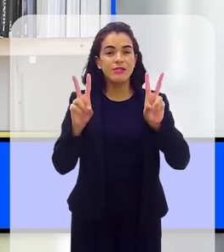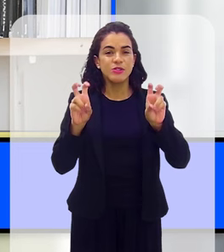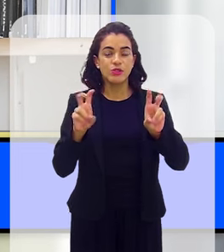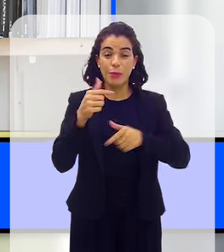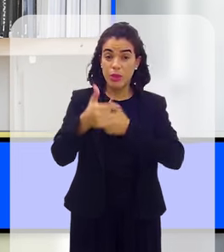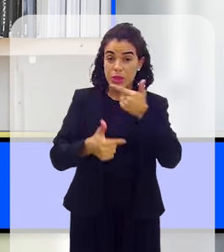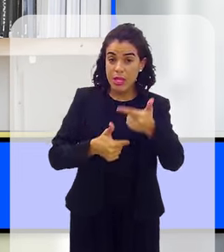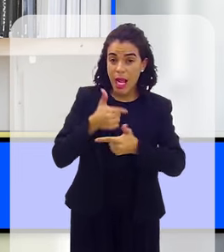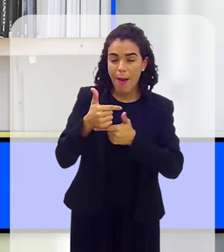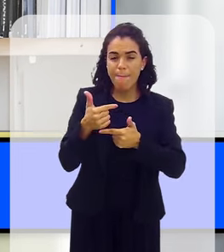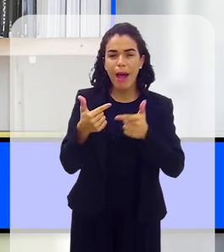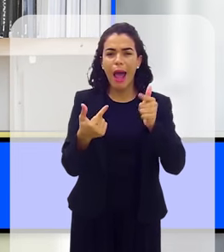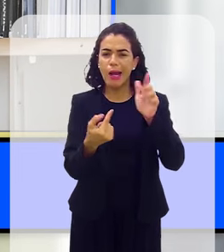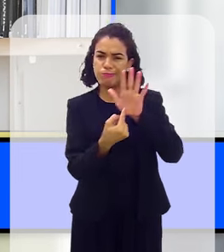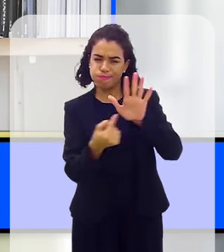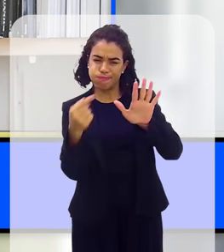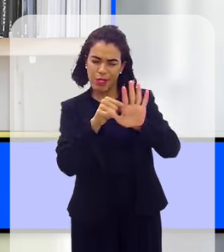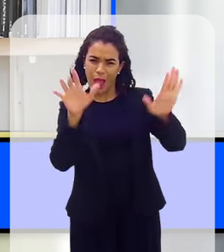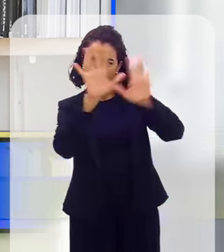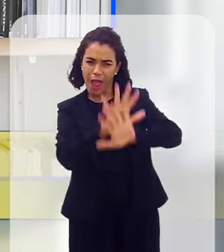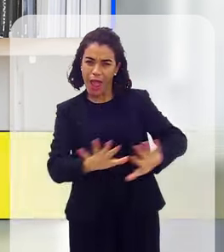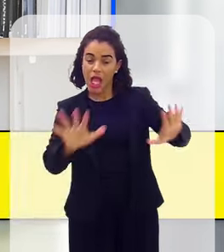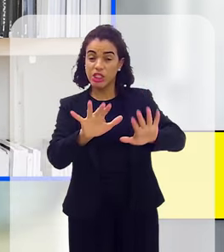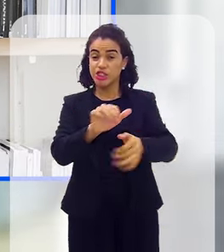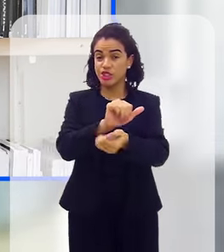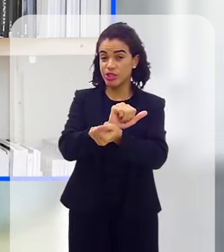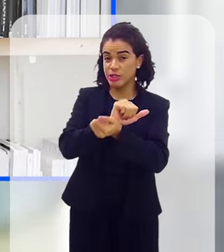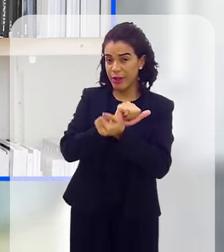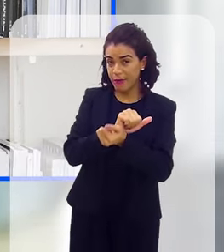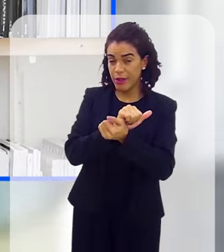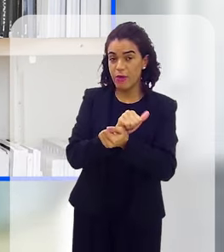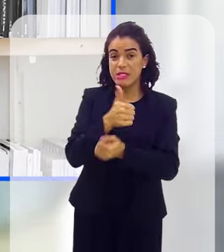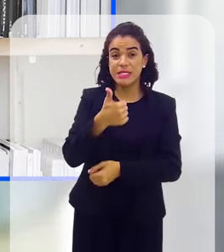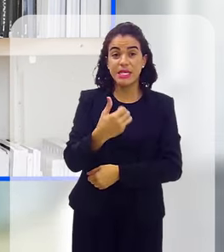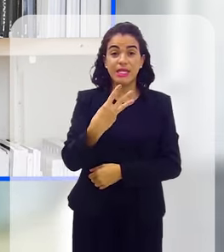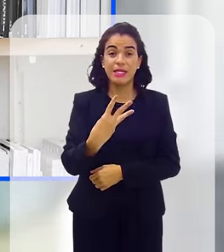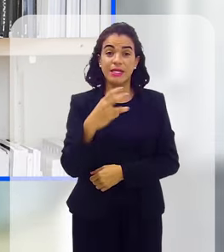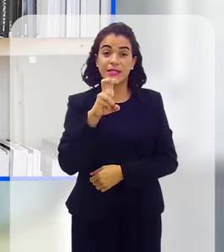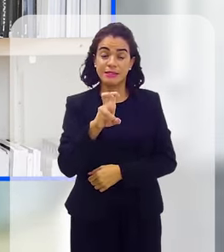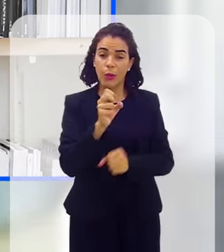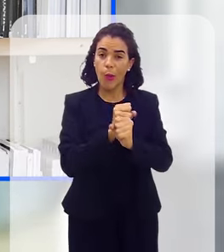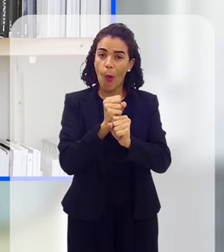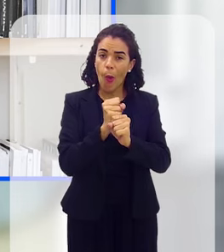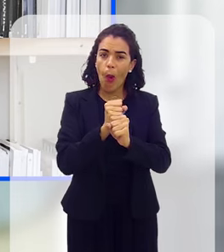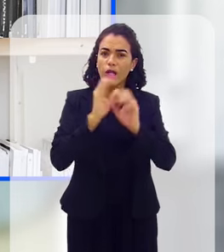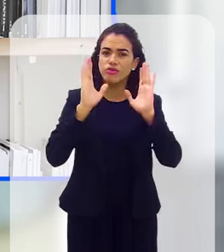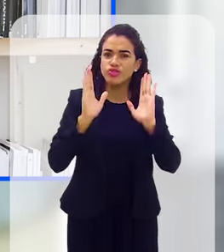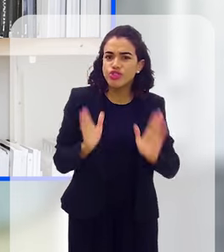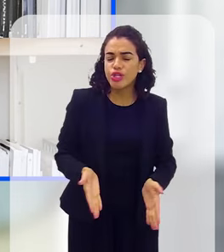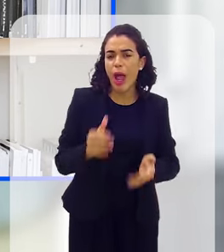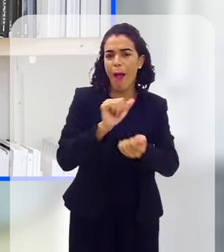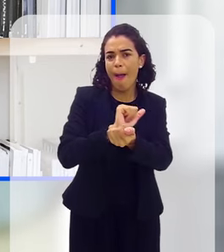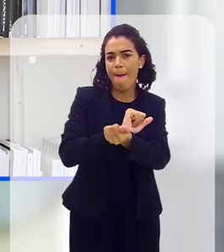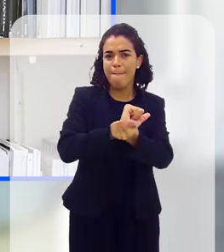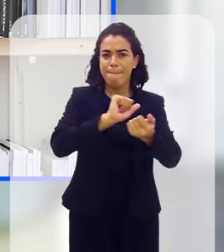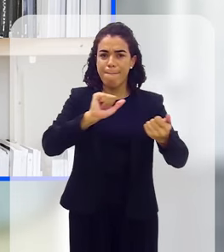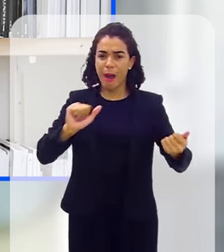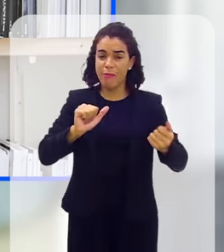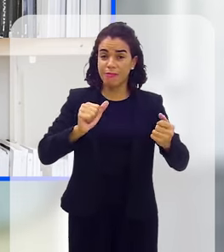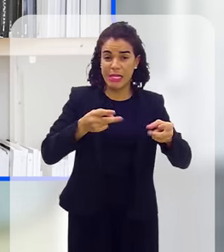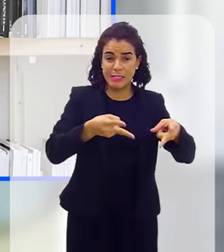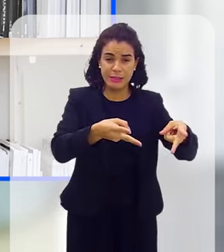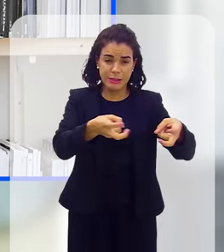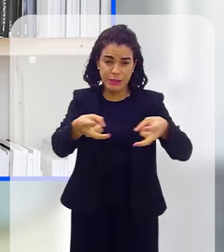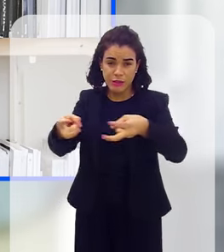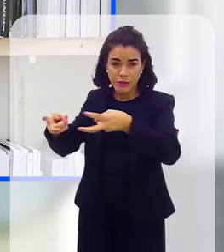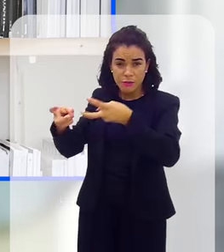trabalho análogo à escravidão. Mesmo 135 anos após a abolição, essa exploração da força de